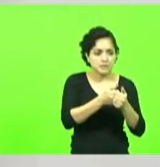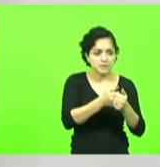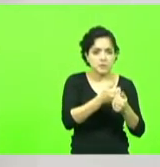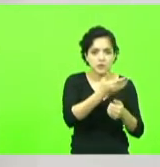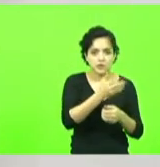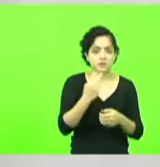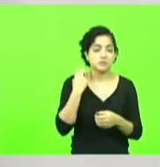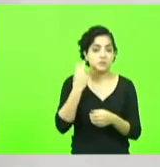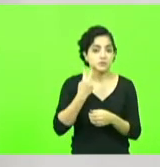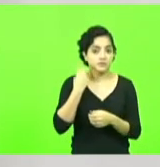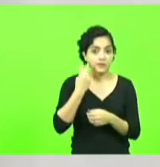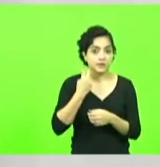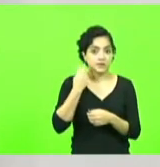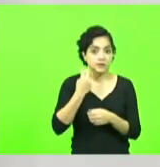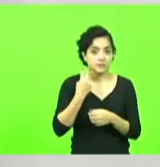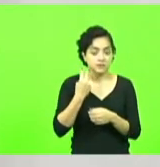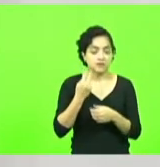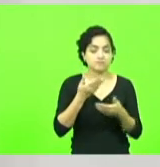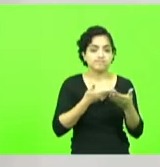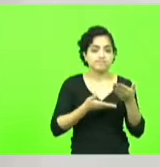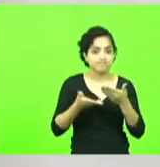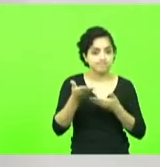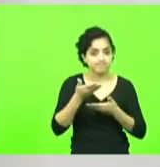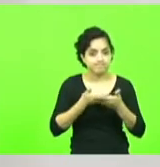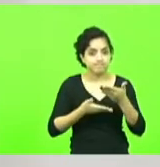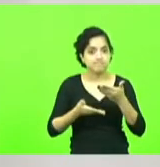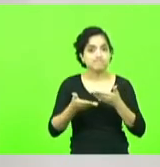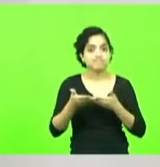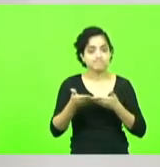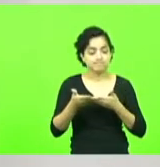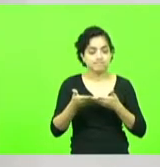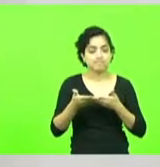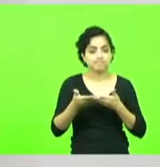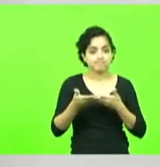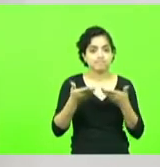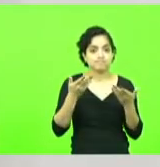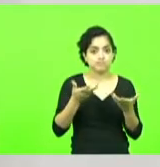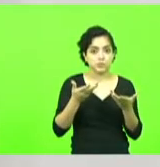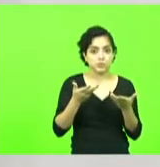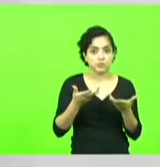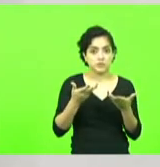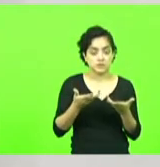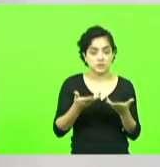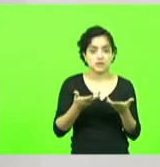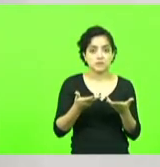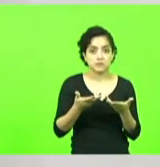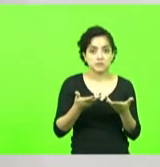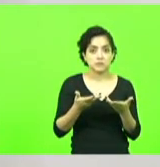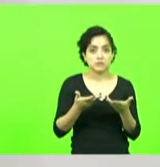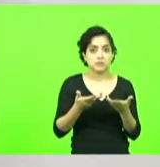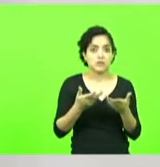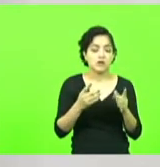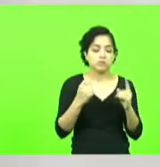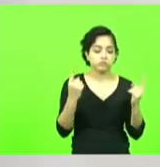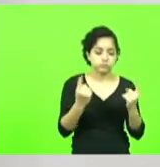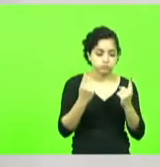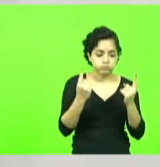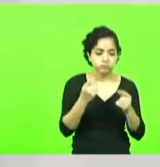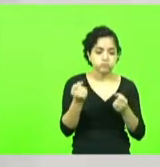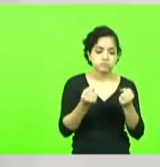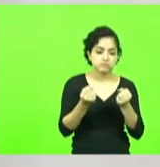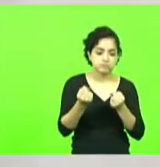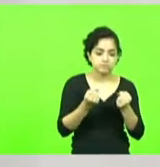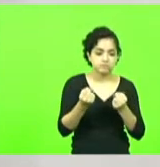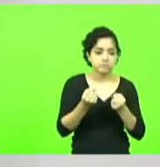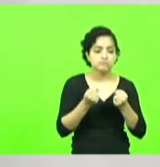esse intercâmbio com os deputados buscando uma ambulância melhor o posto de